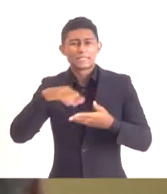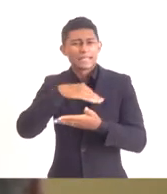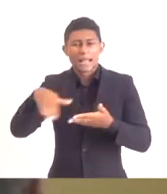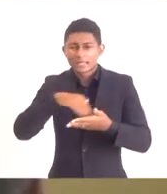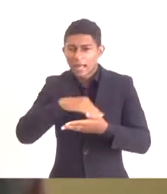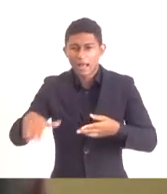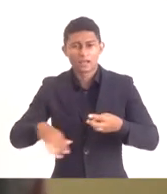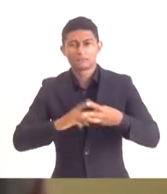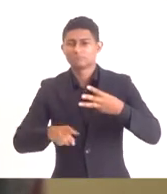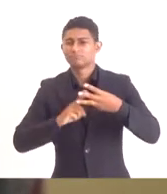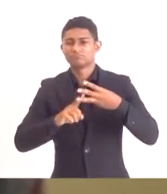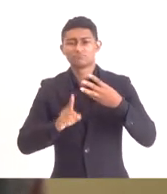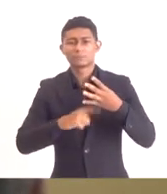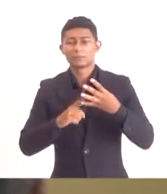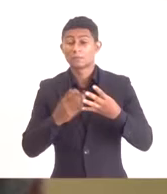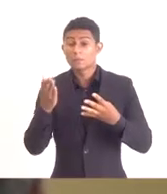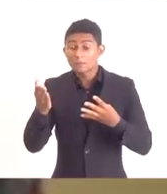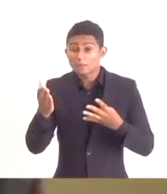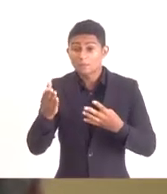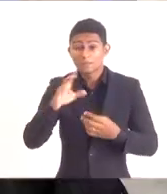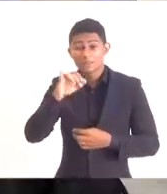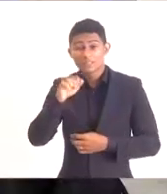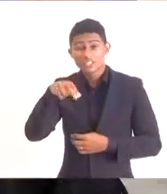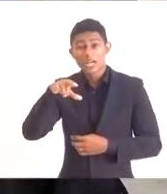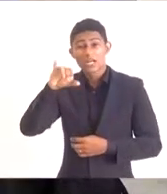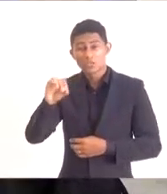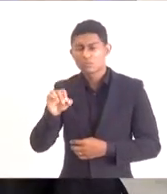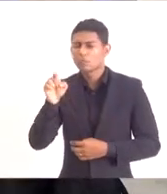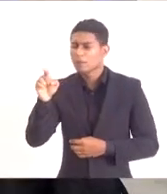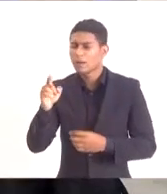Agradecer aqui o carinho do Jânio Mendes.